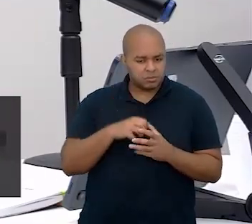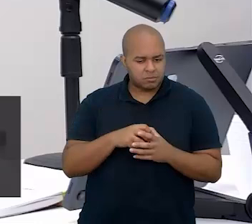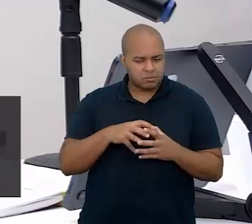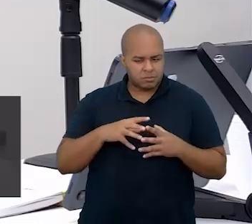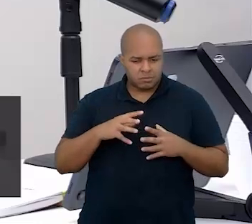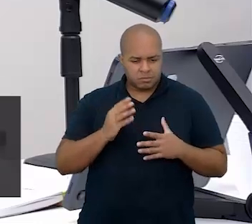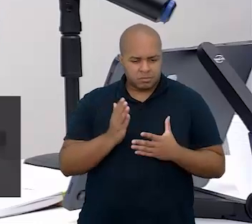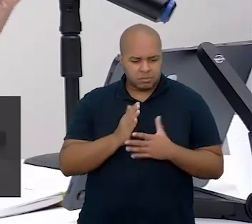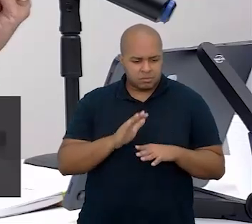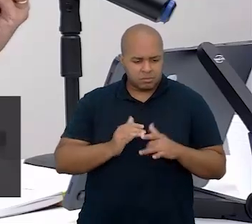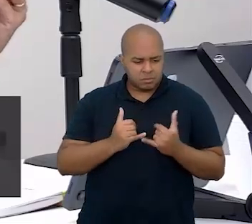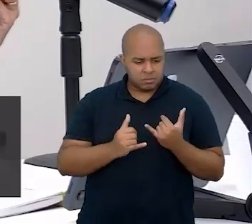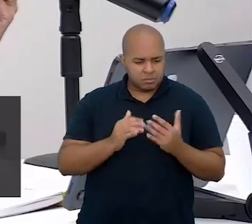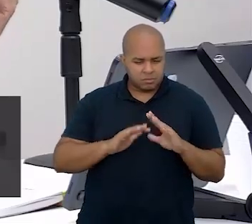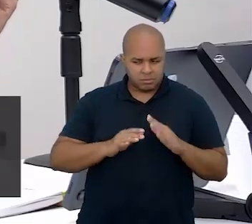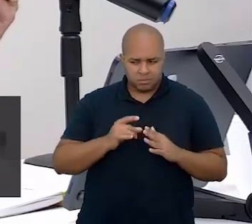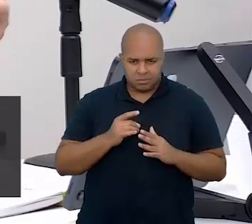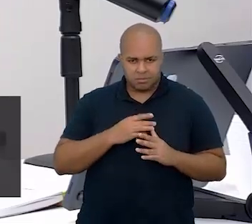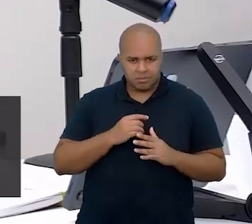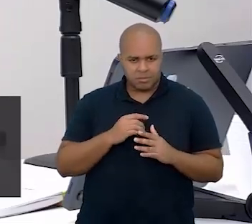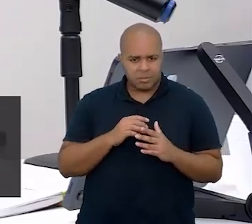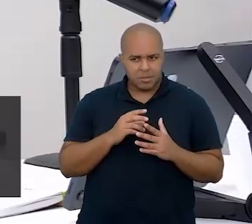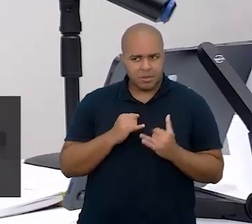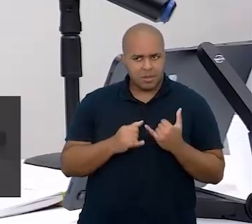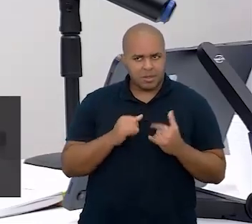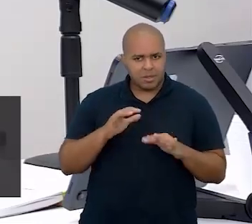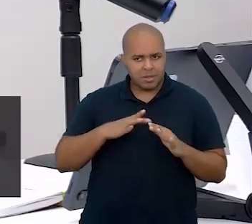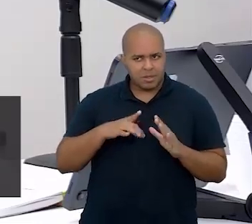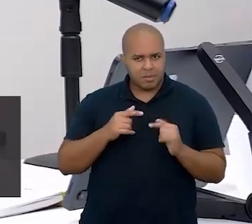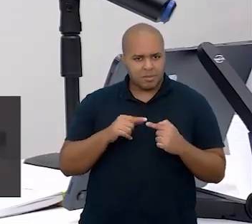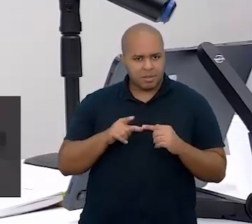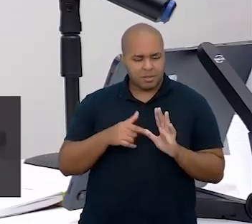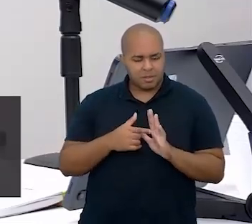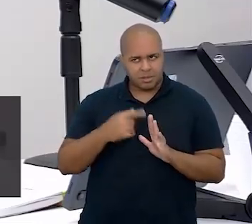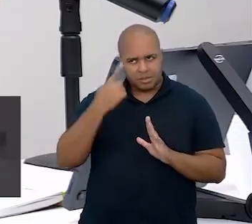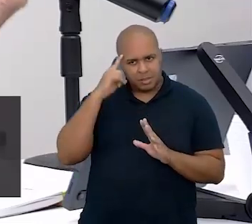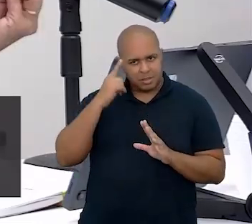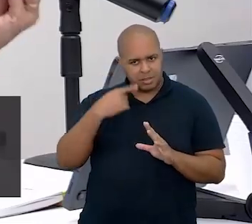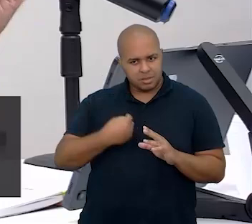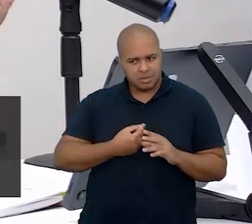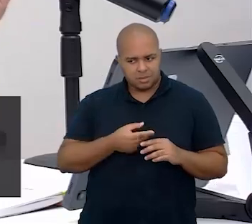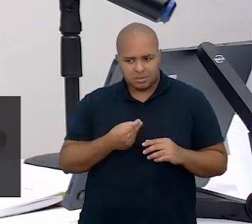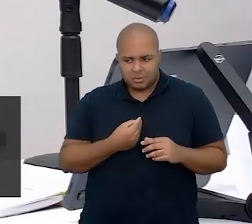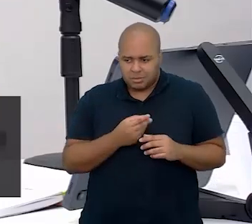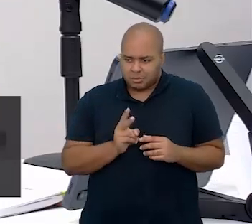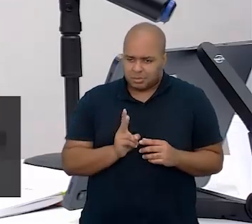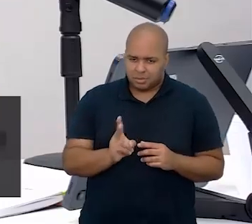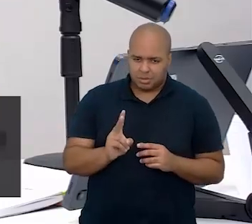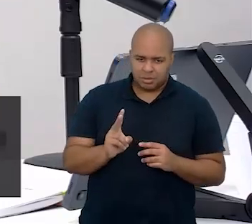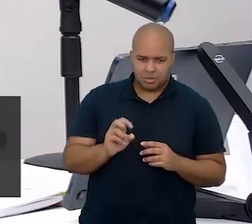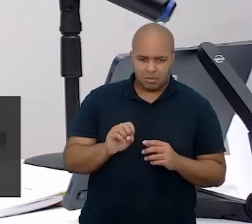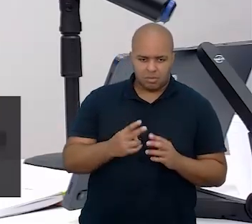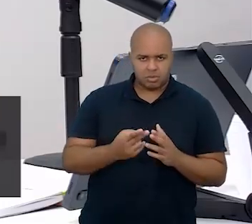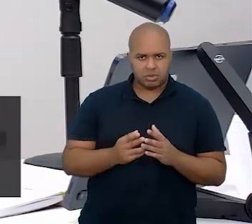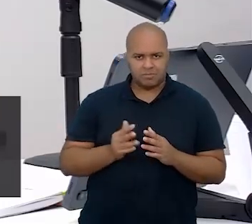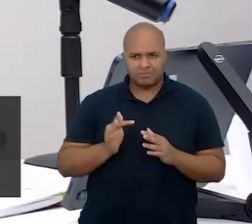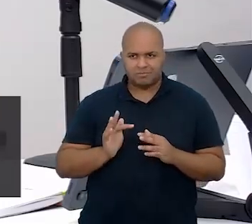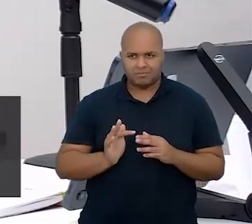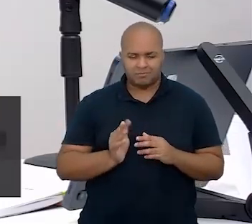espécie de medo como se tem diante da ideia de eternidade ou de infinito.